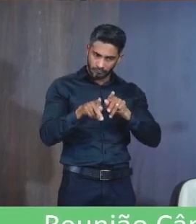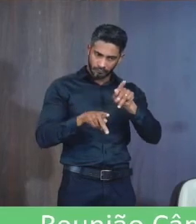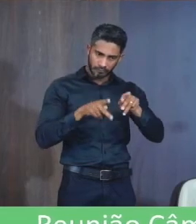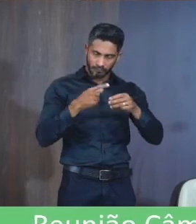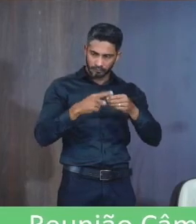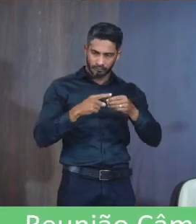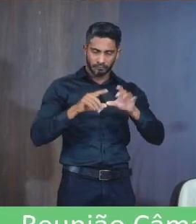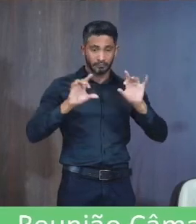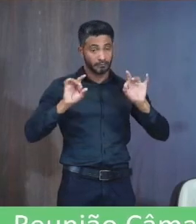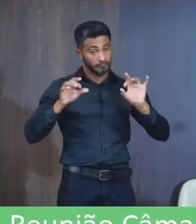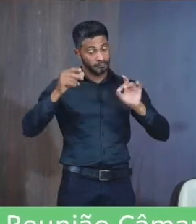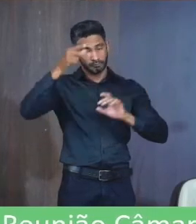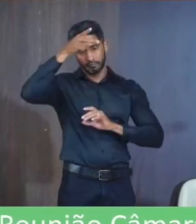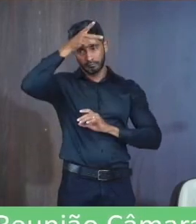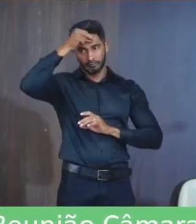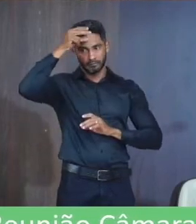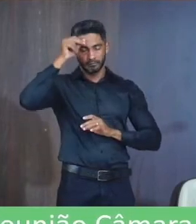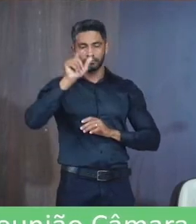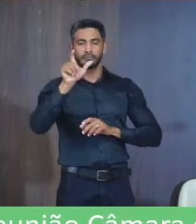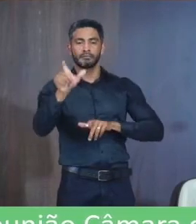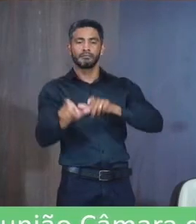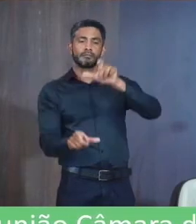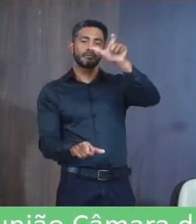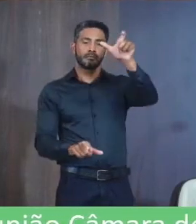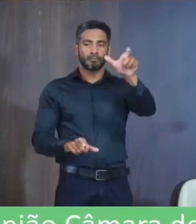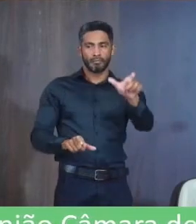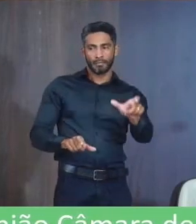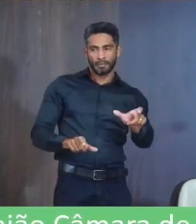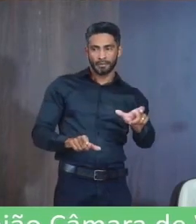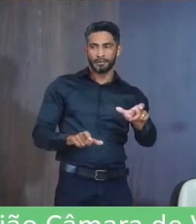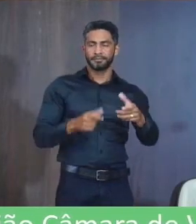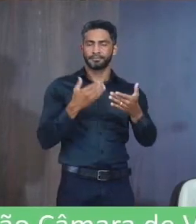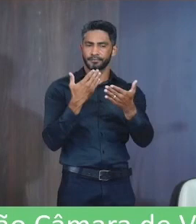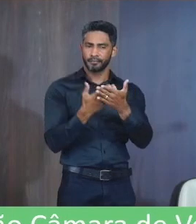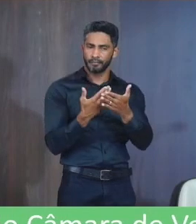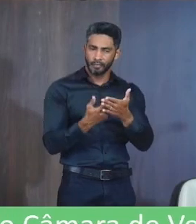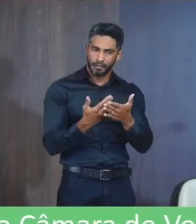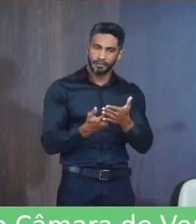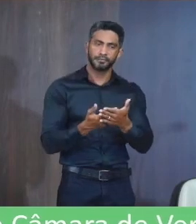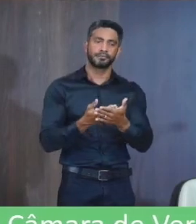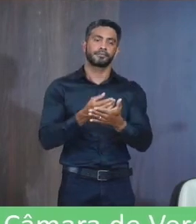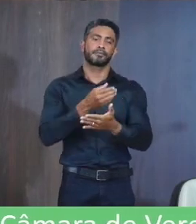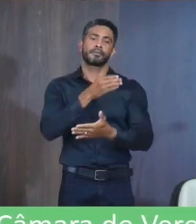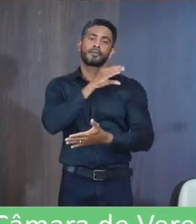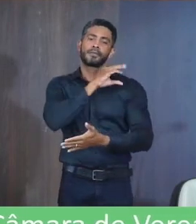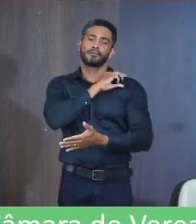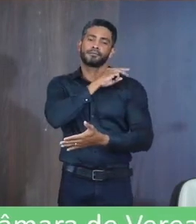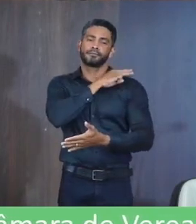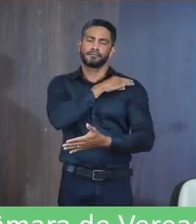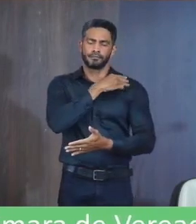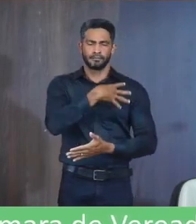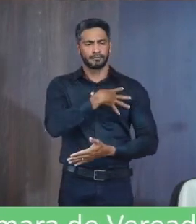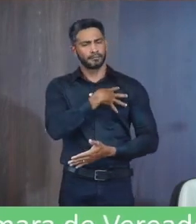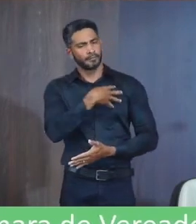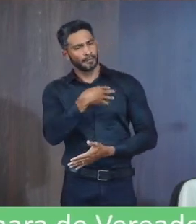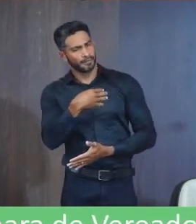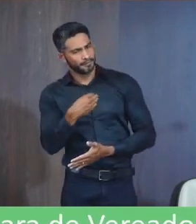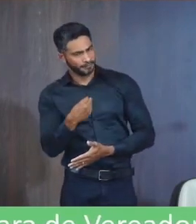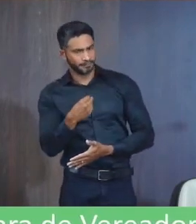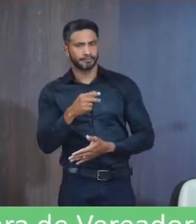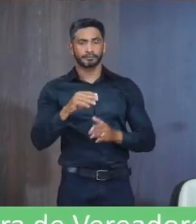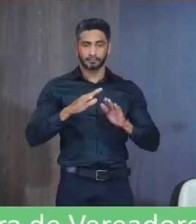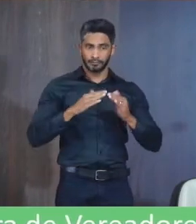A prefeitura Quem Estuda Estudou Tem filho Parente Que estuda Em escola